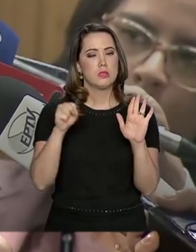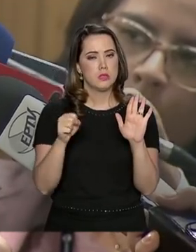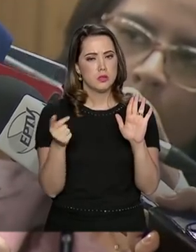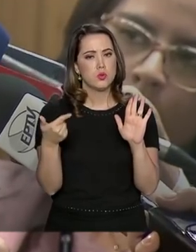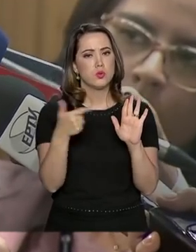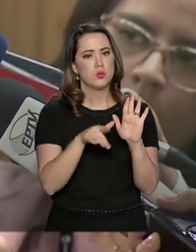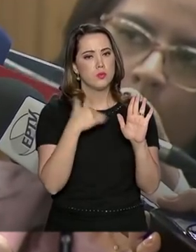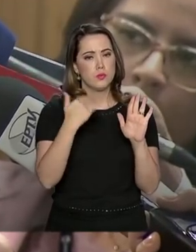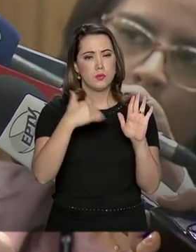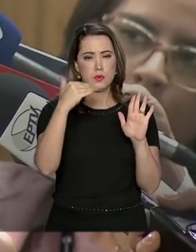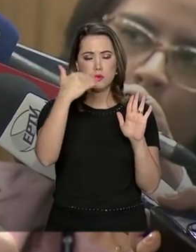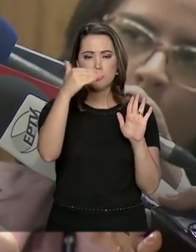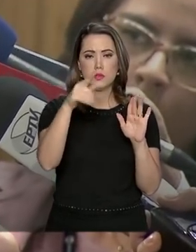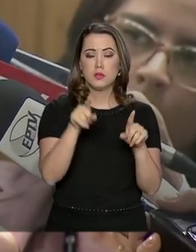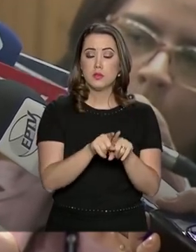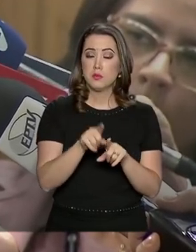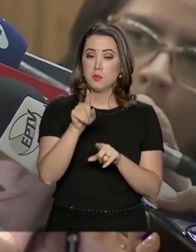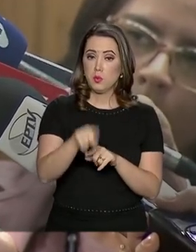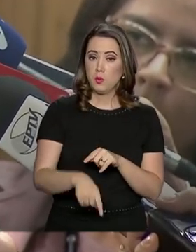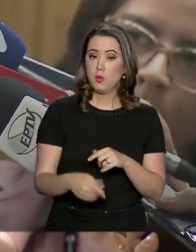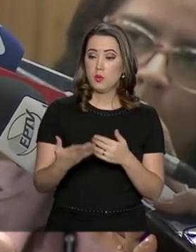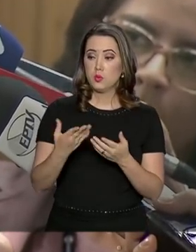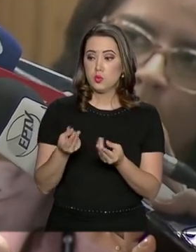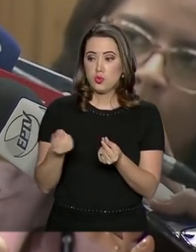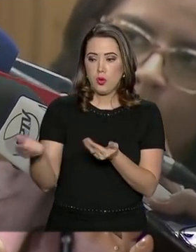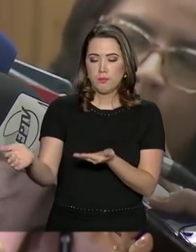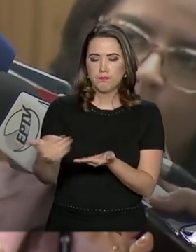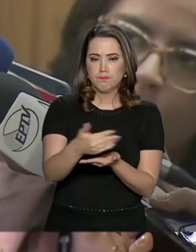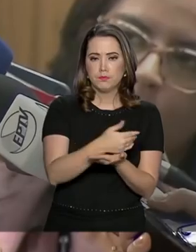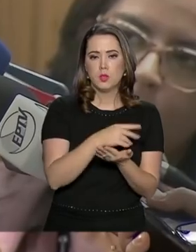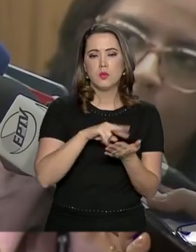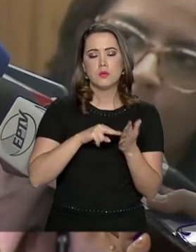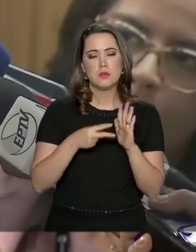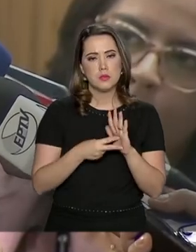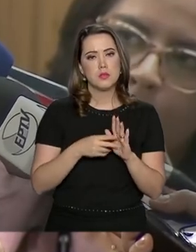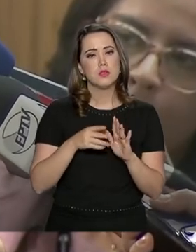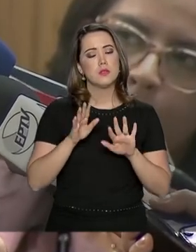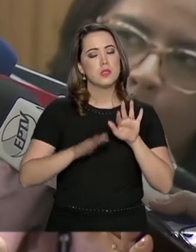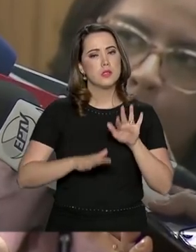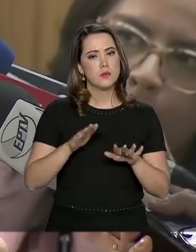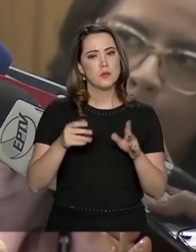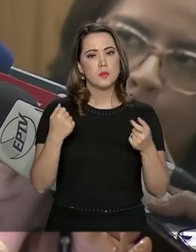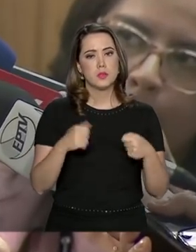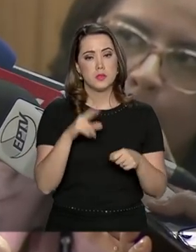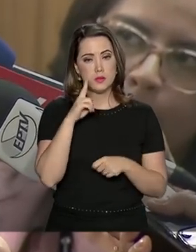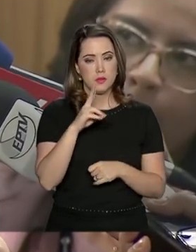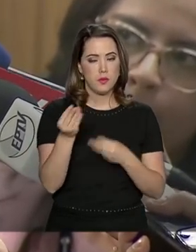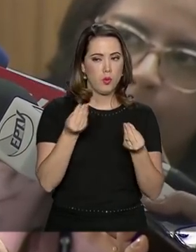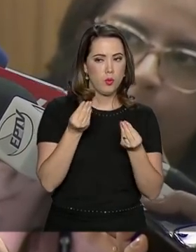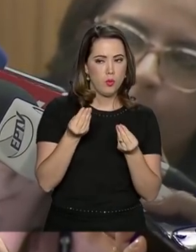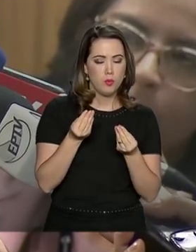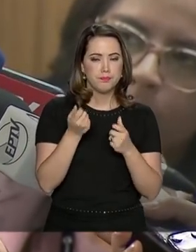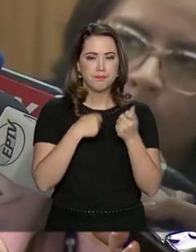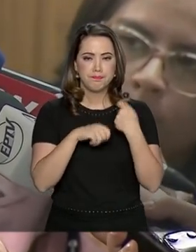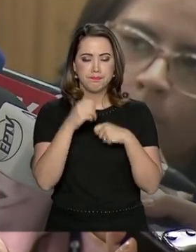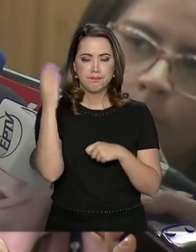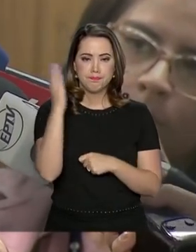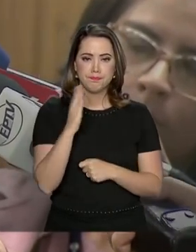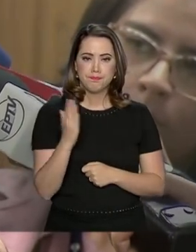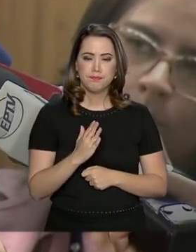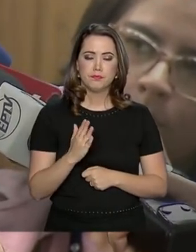investimentos, uma retomada da formação de capital, o que pode significar, depender do desempenho da economia brasileira